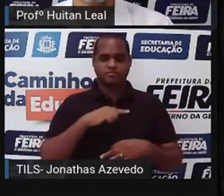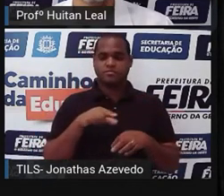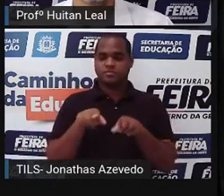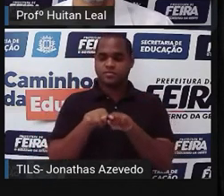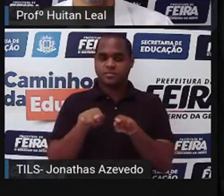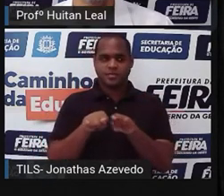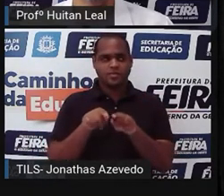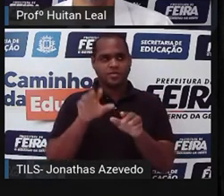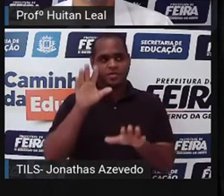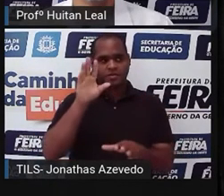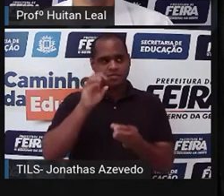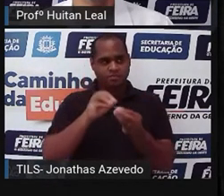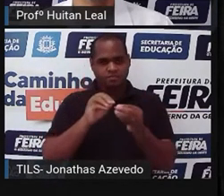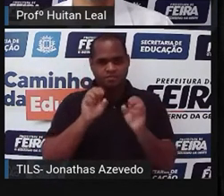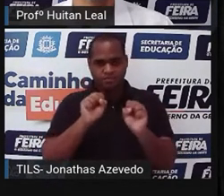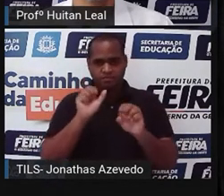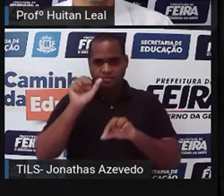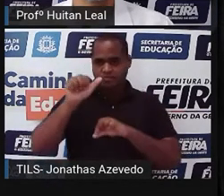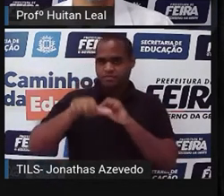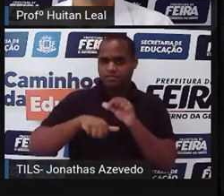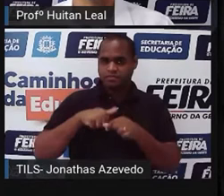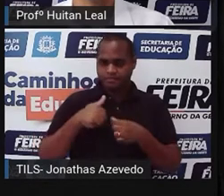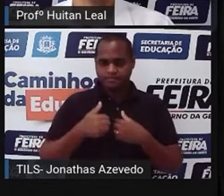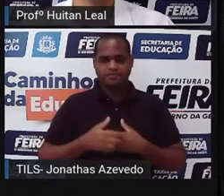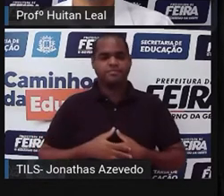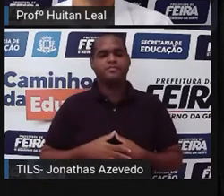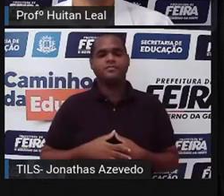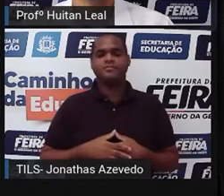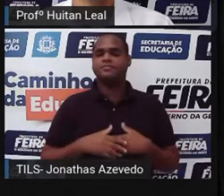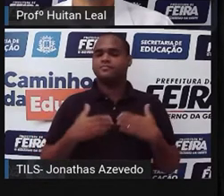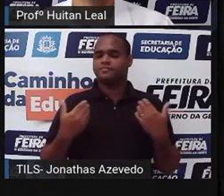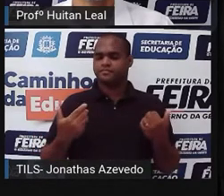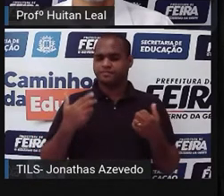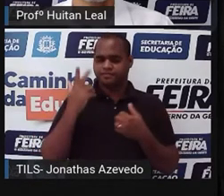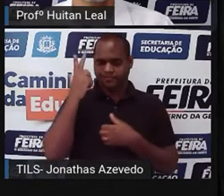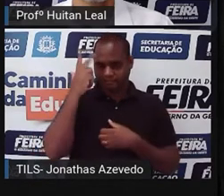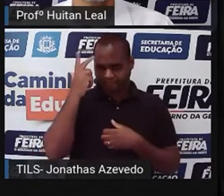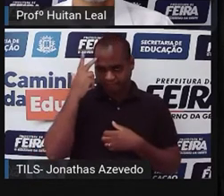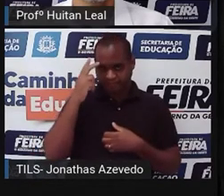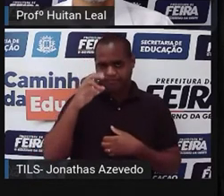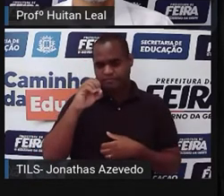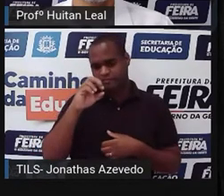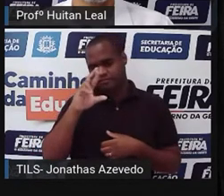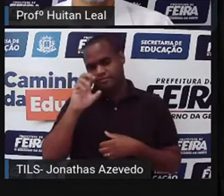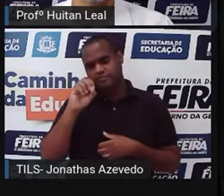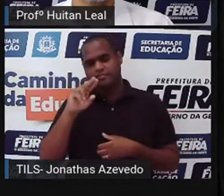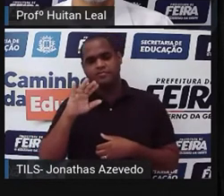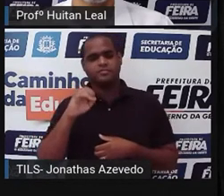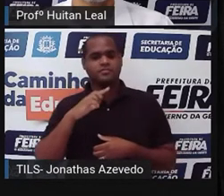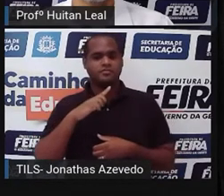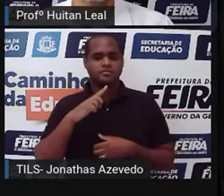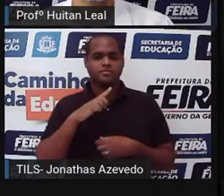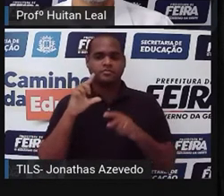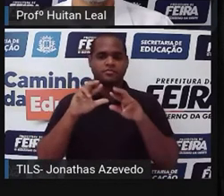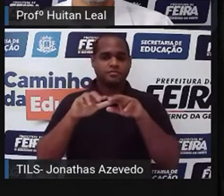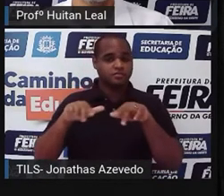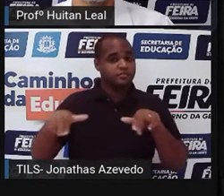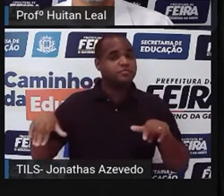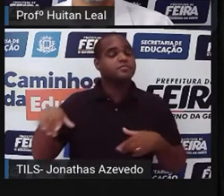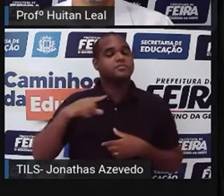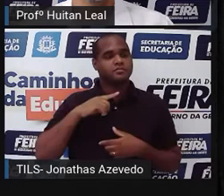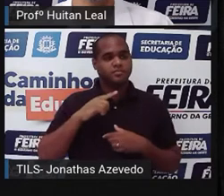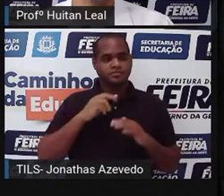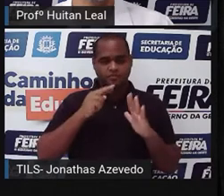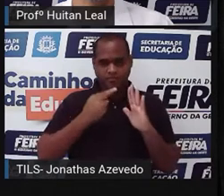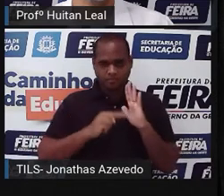flexível, pode mudar. Os tipos mais comuns de crônica, quais são? A crônica narrativa, não